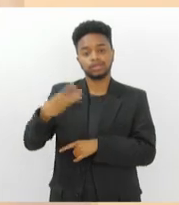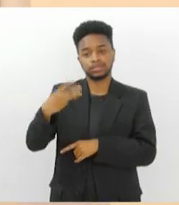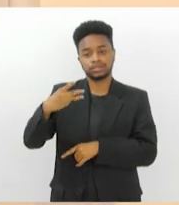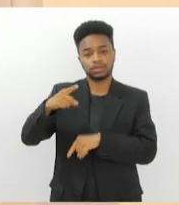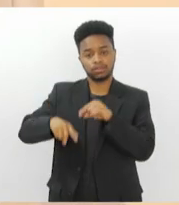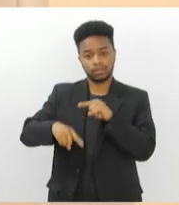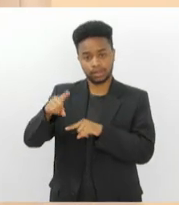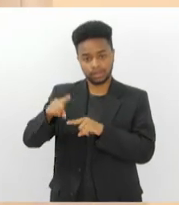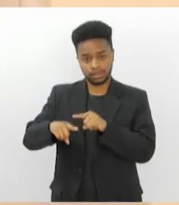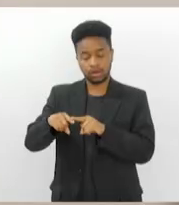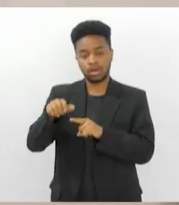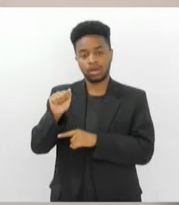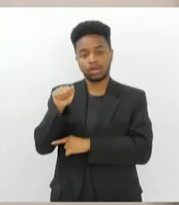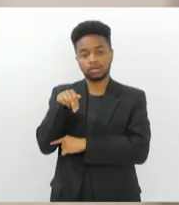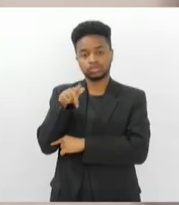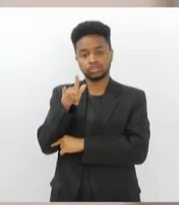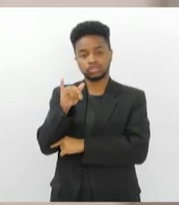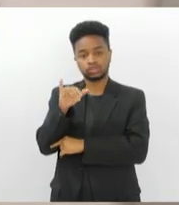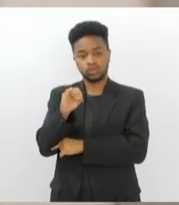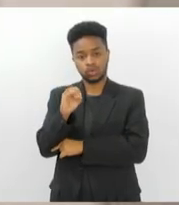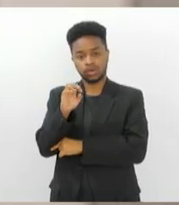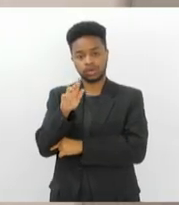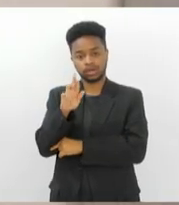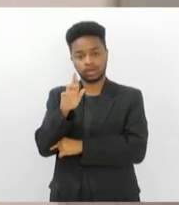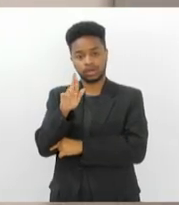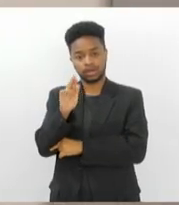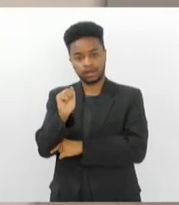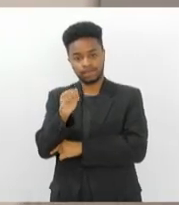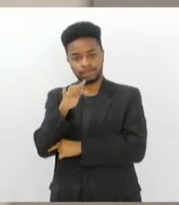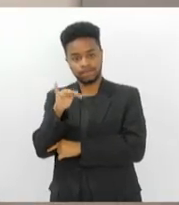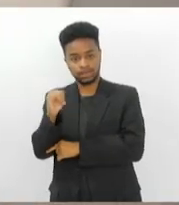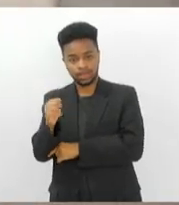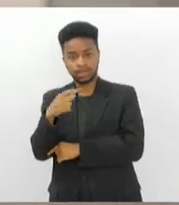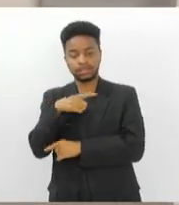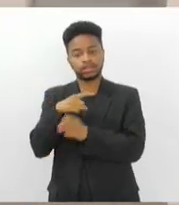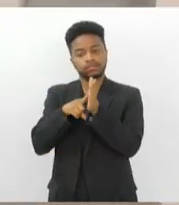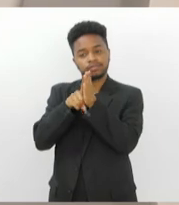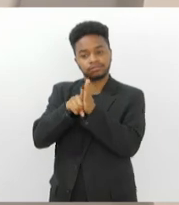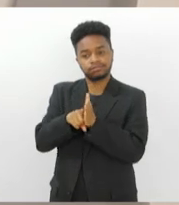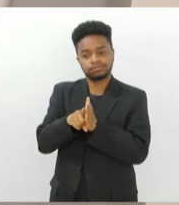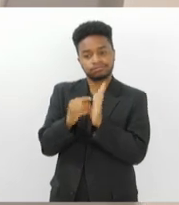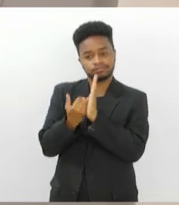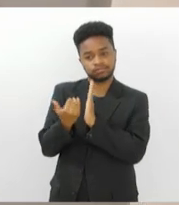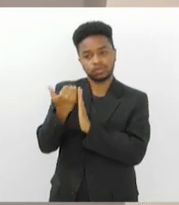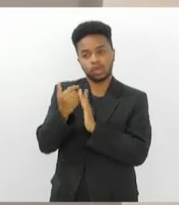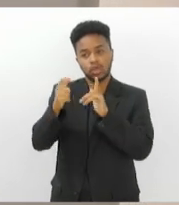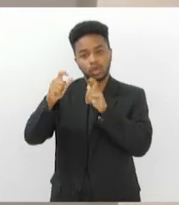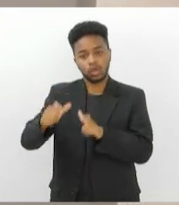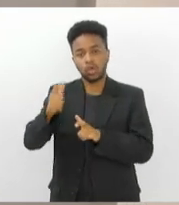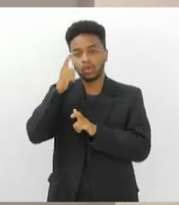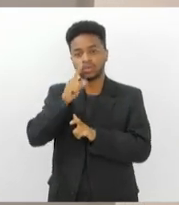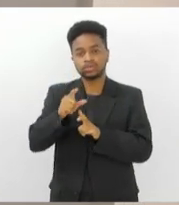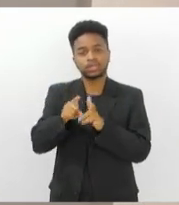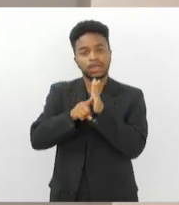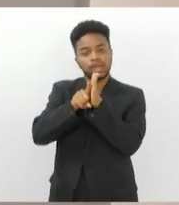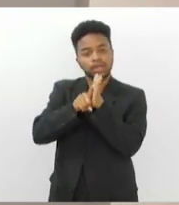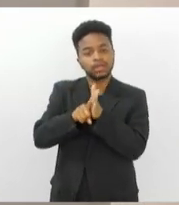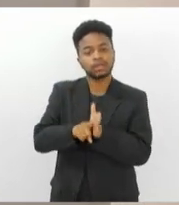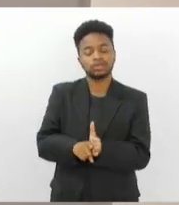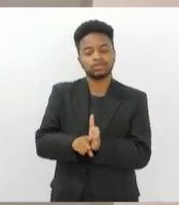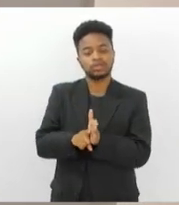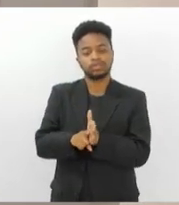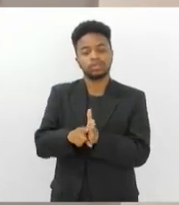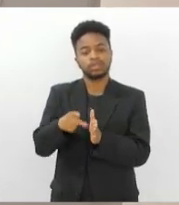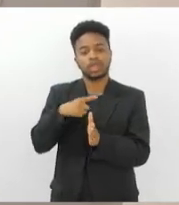digital, que realiza exames de alta definição, a unidade vai ampliar a capacidade de realização de exames de